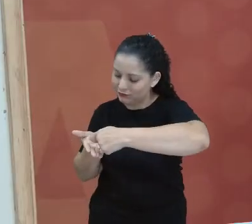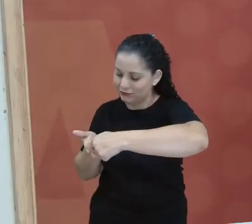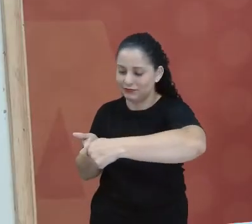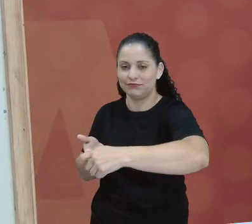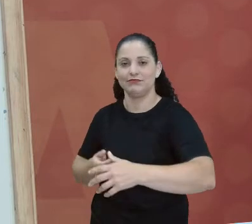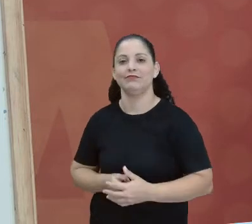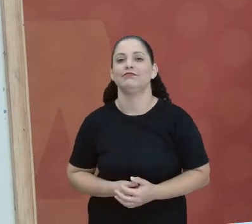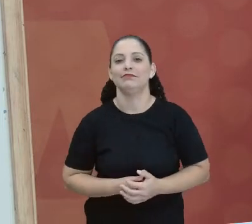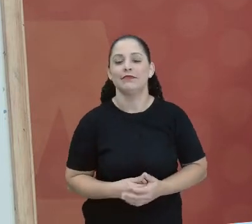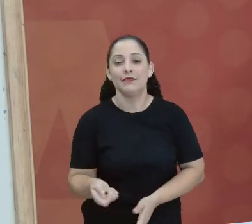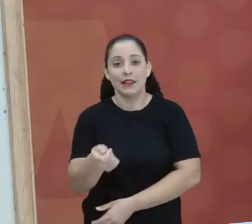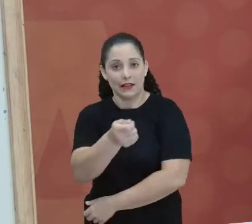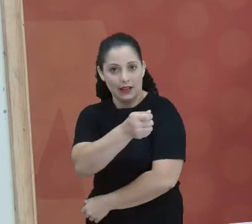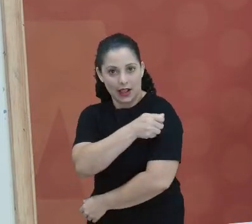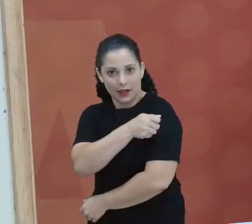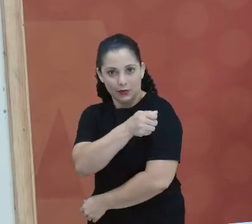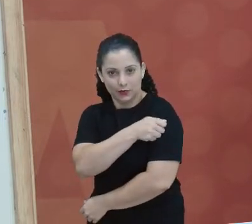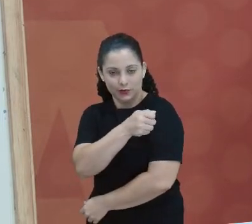Estudantes.